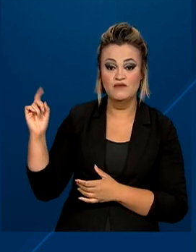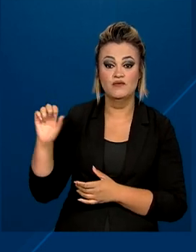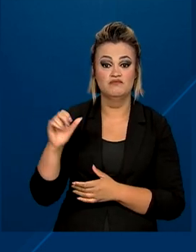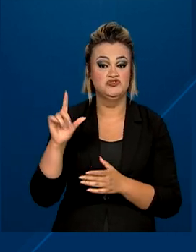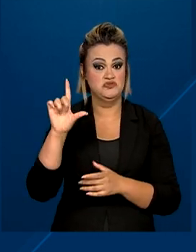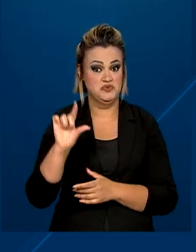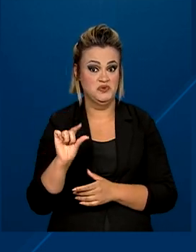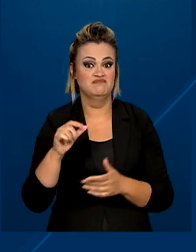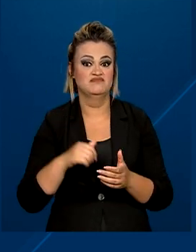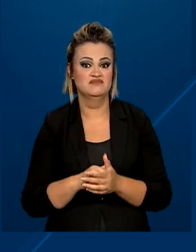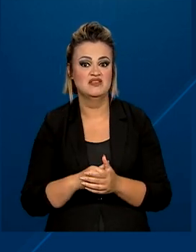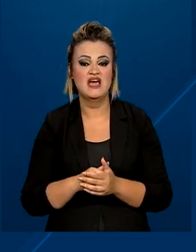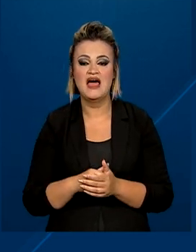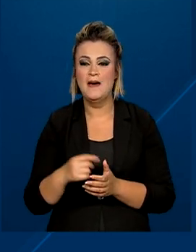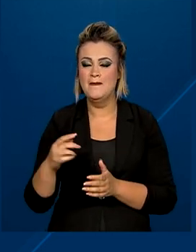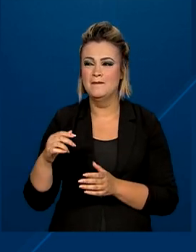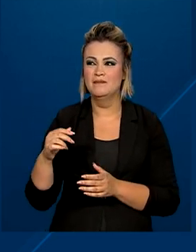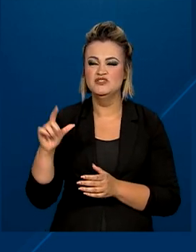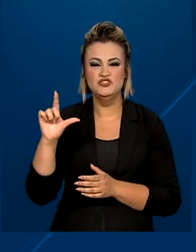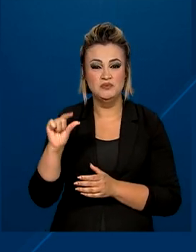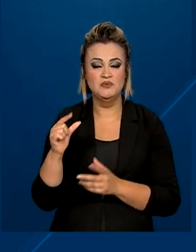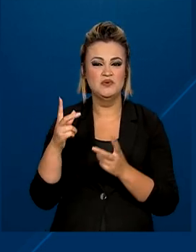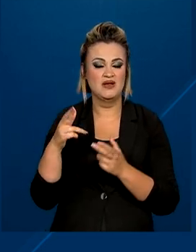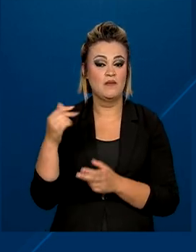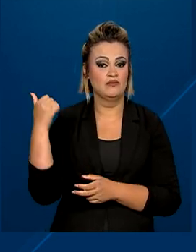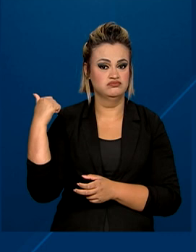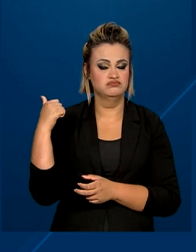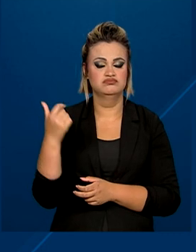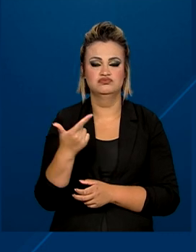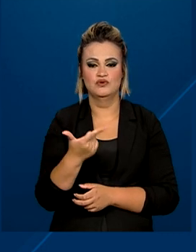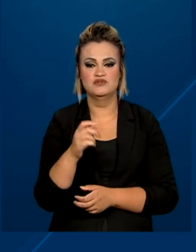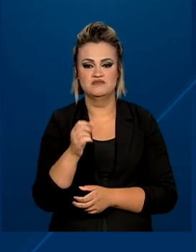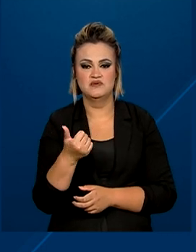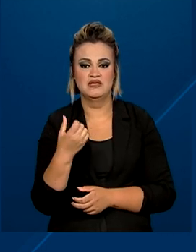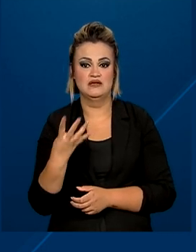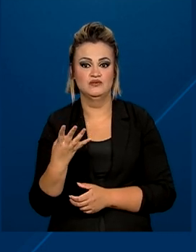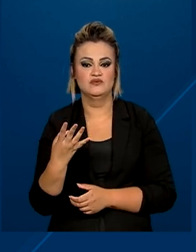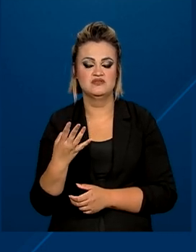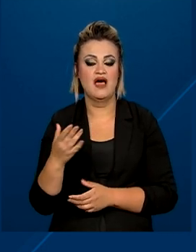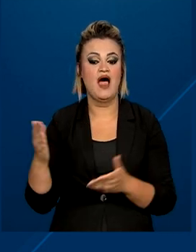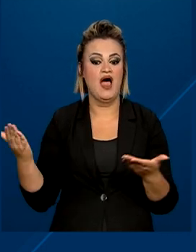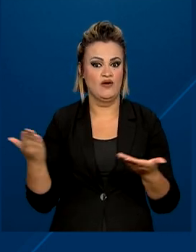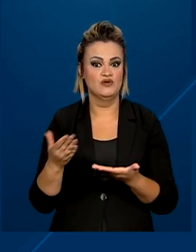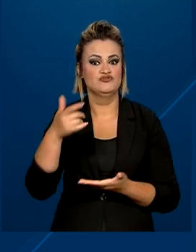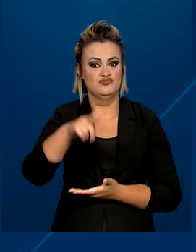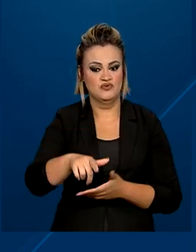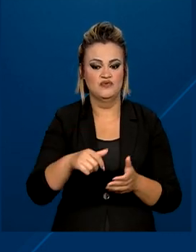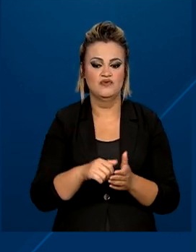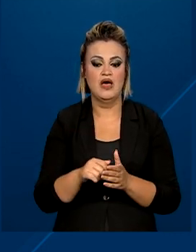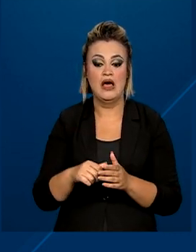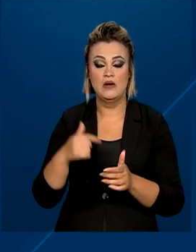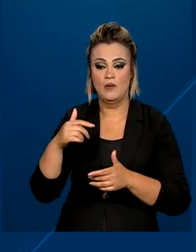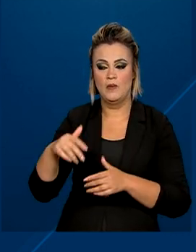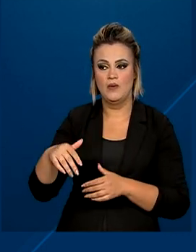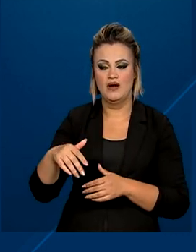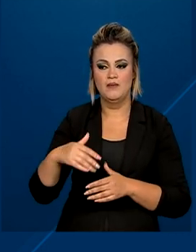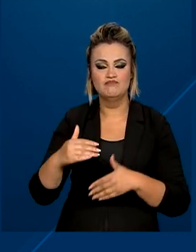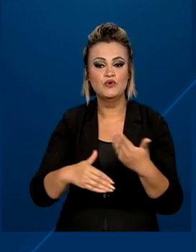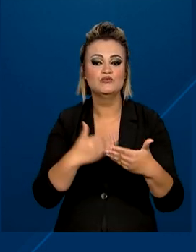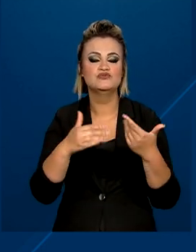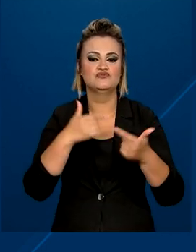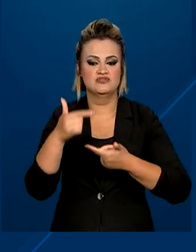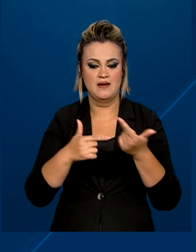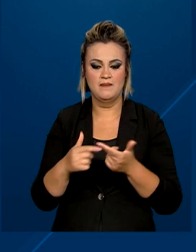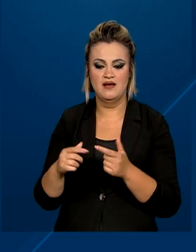É o menor índice desde 2014. O rendimento dos trabalhadores cresceu 2,9%